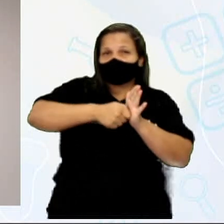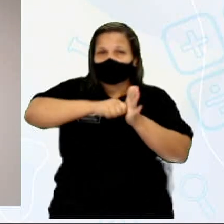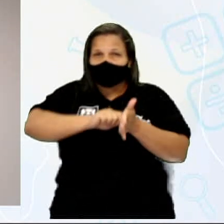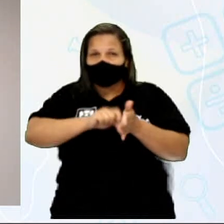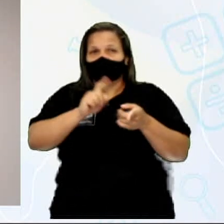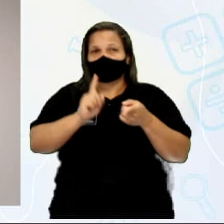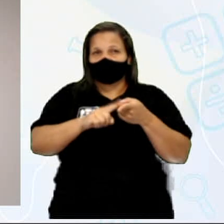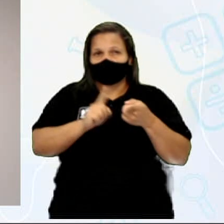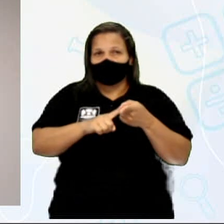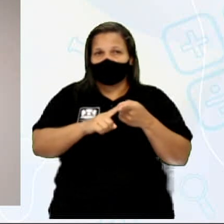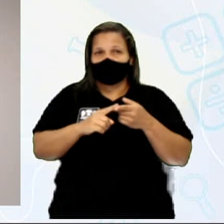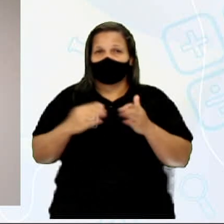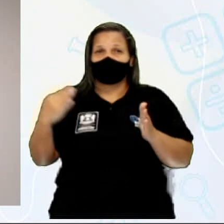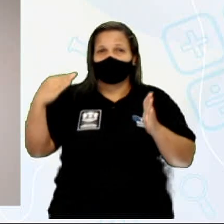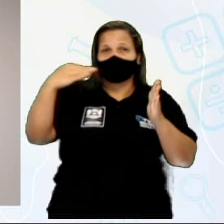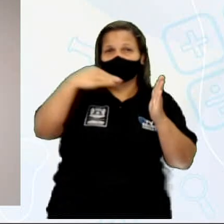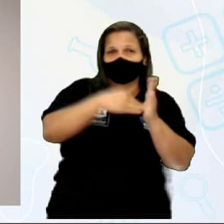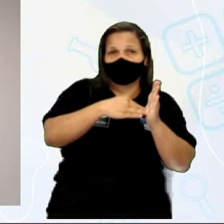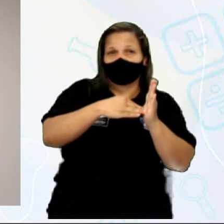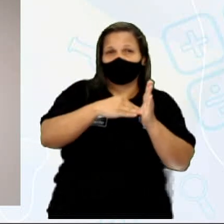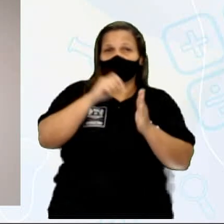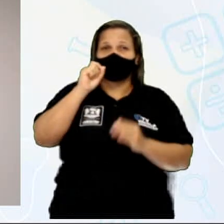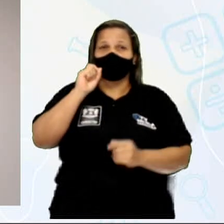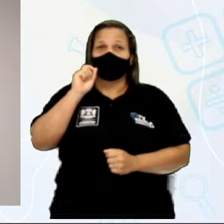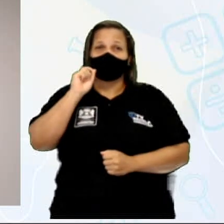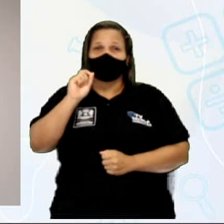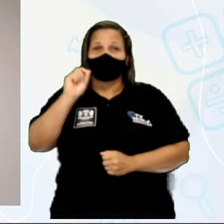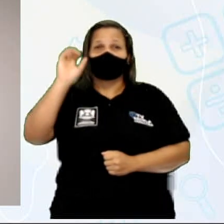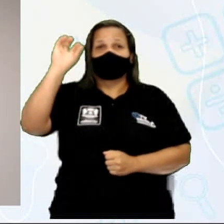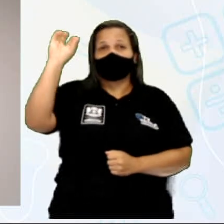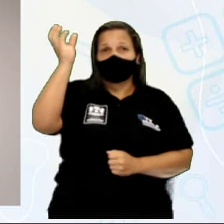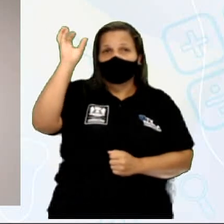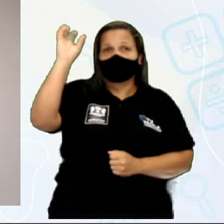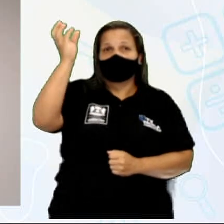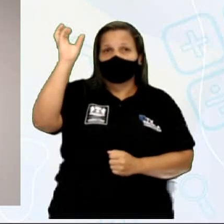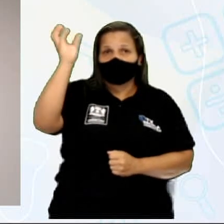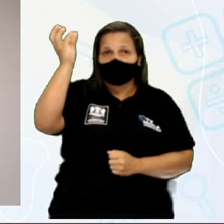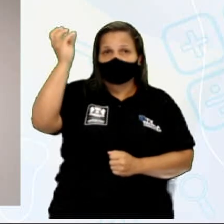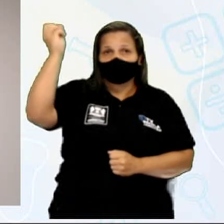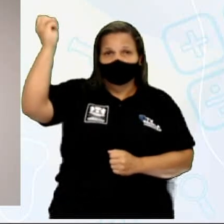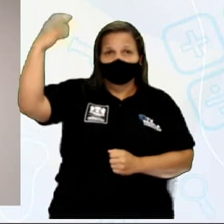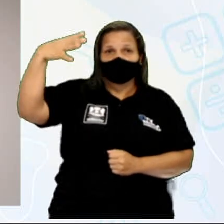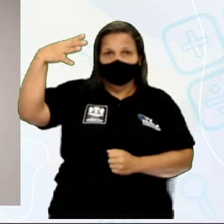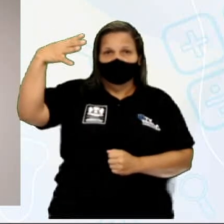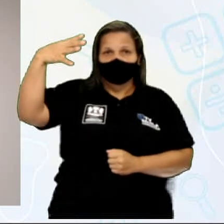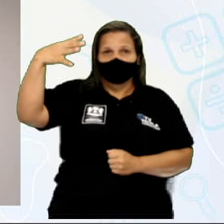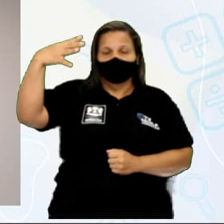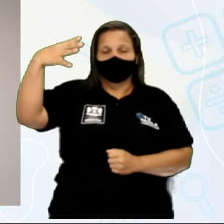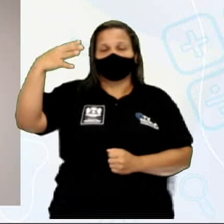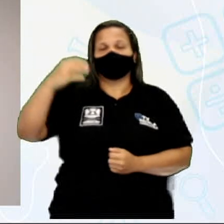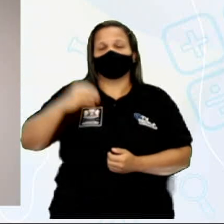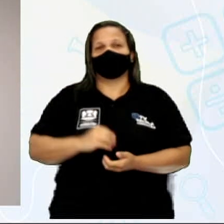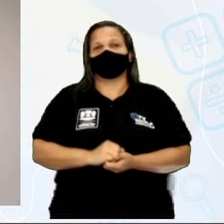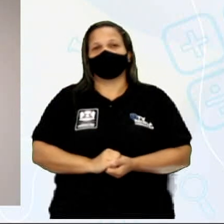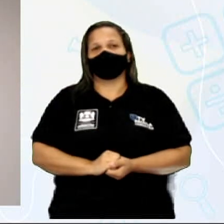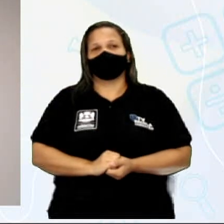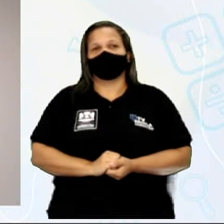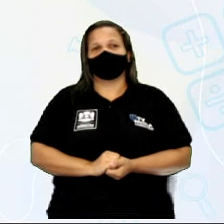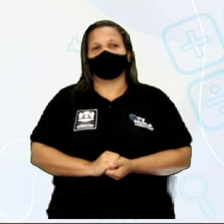lâmpadas, né? Ou seja, dando um exemplo aí do que acontece com a intensidade de corrente.